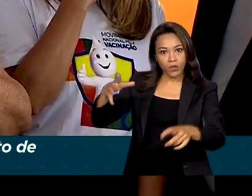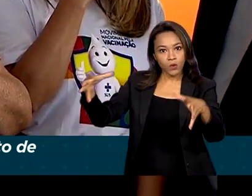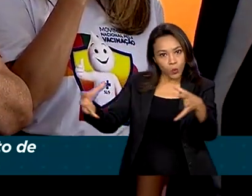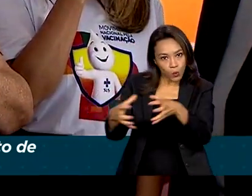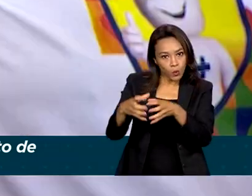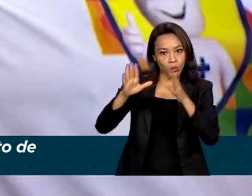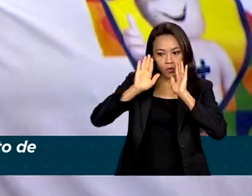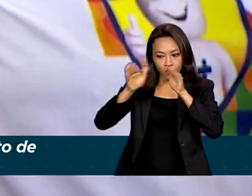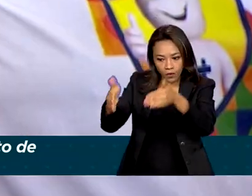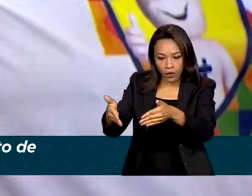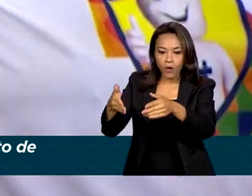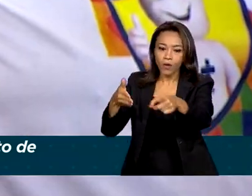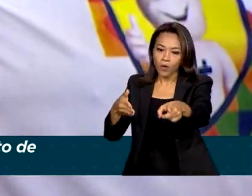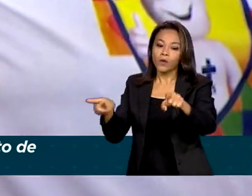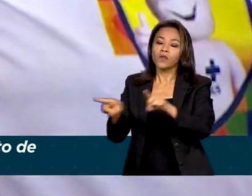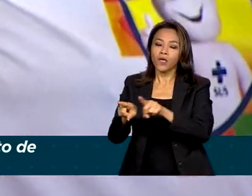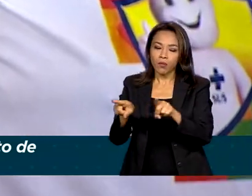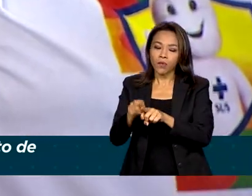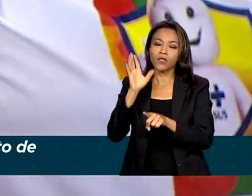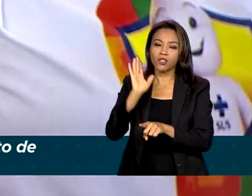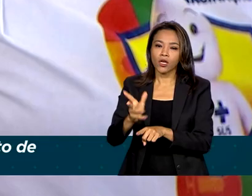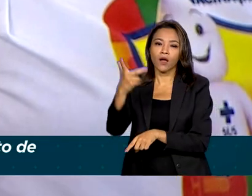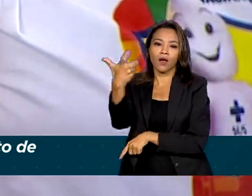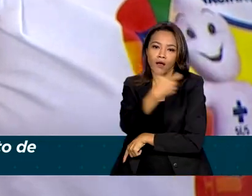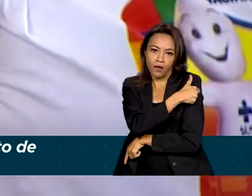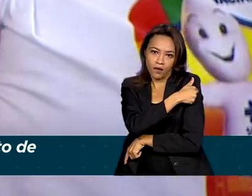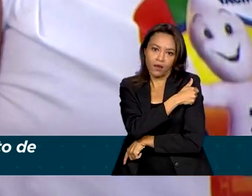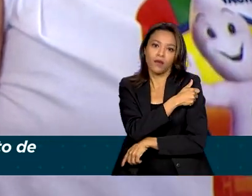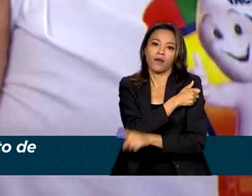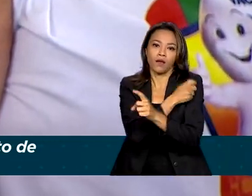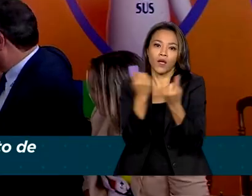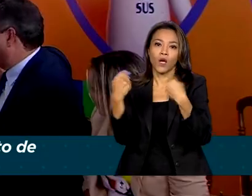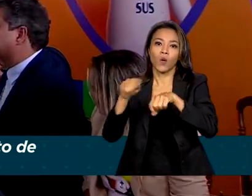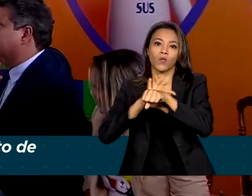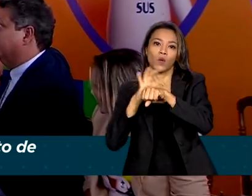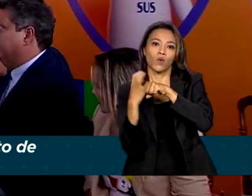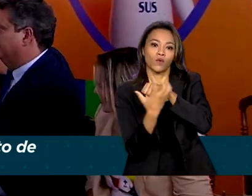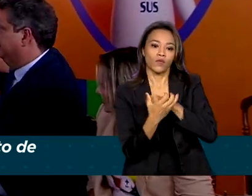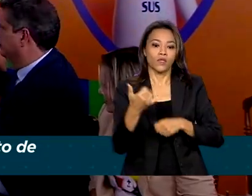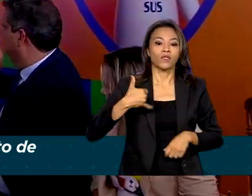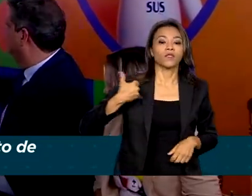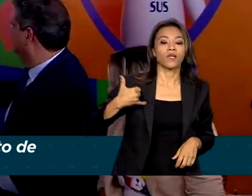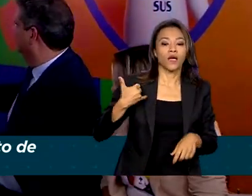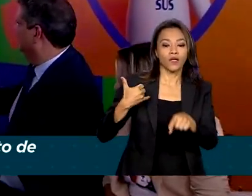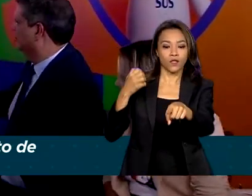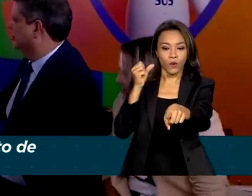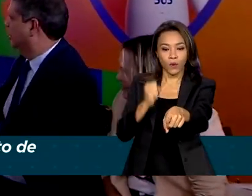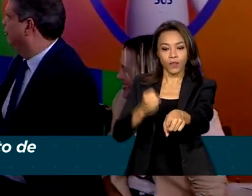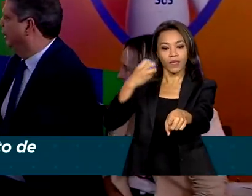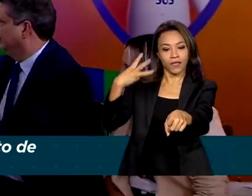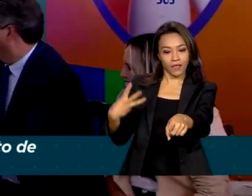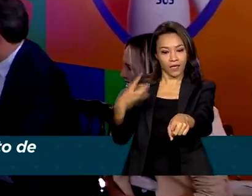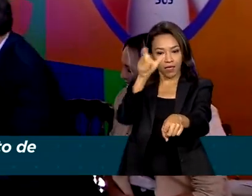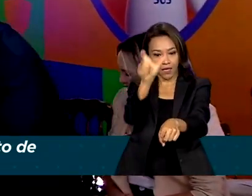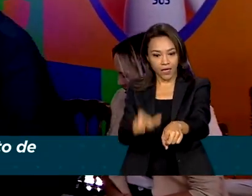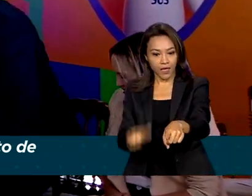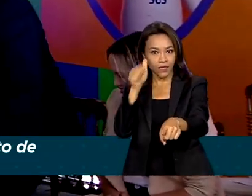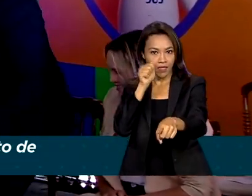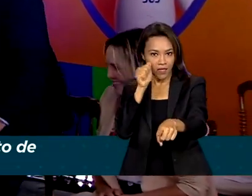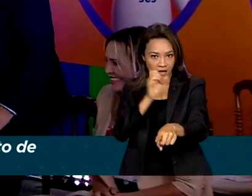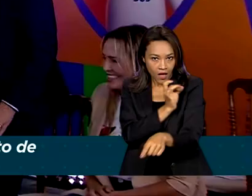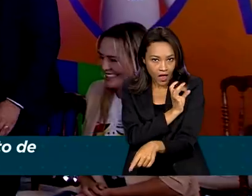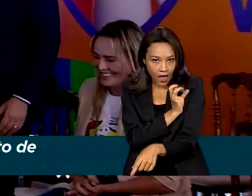prioritários também foram imunizadas contra a Covid-19. Aos 83 anos, Dona Odete não se